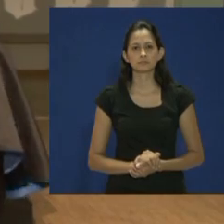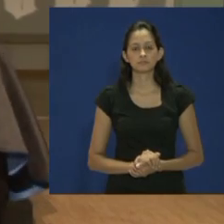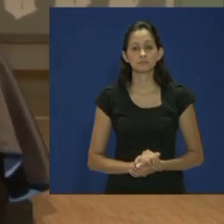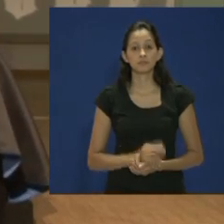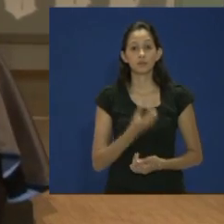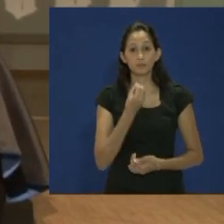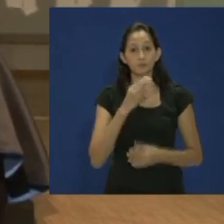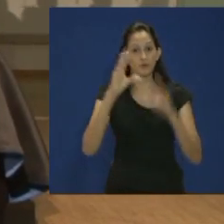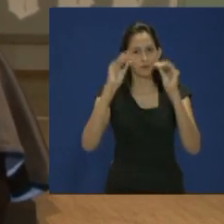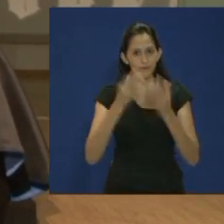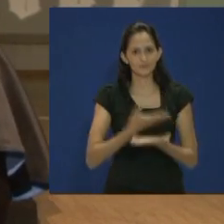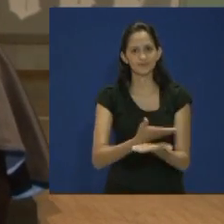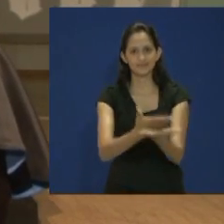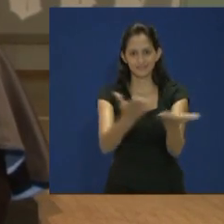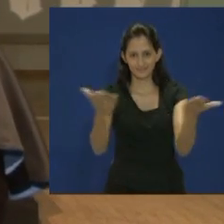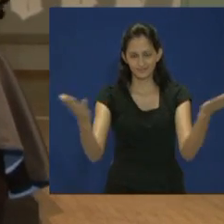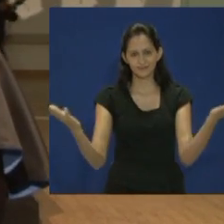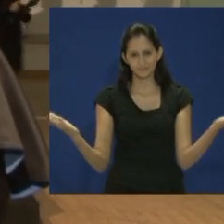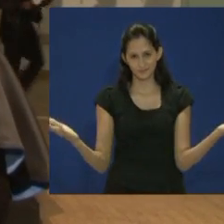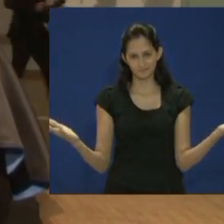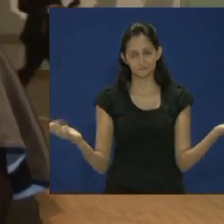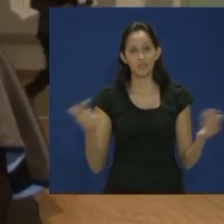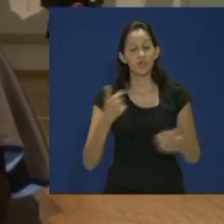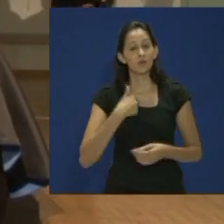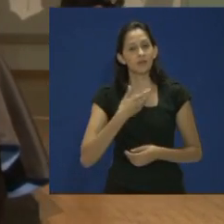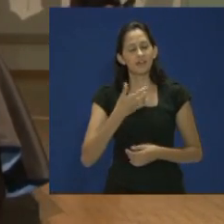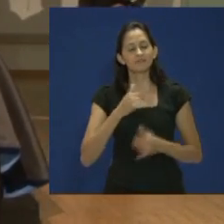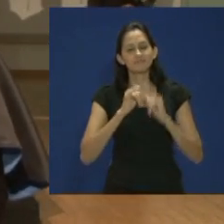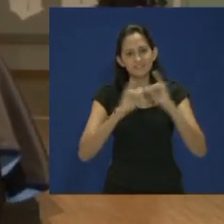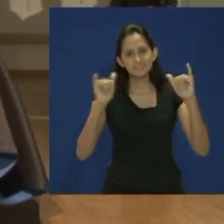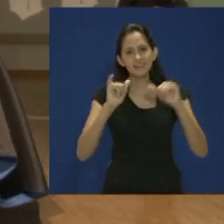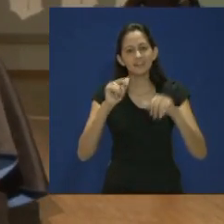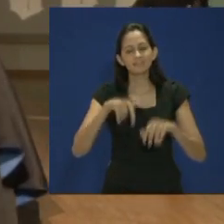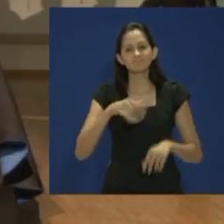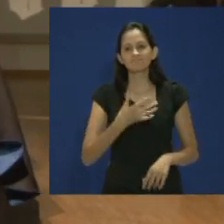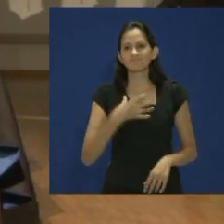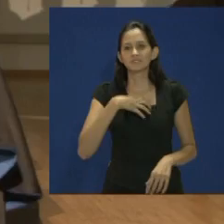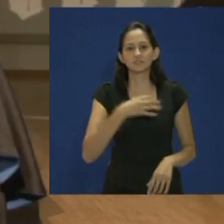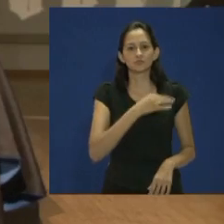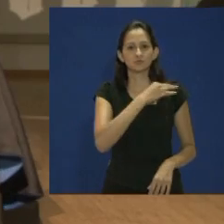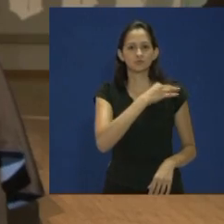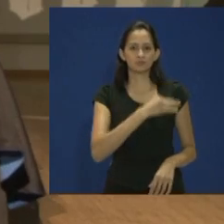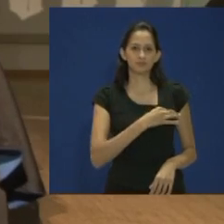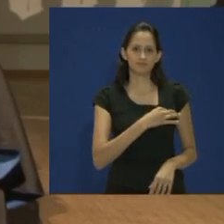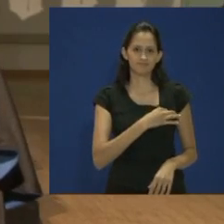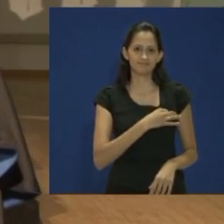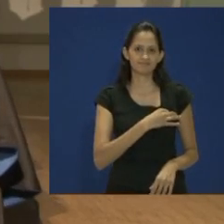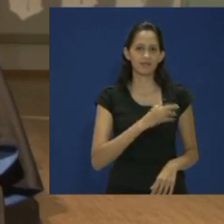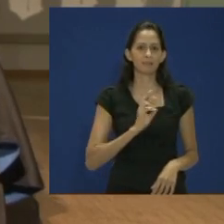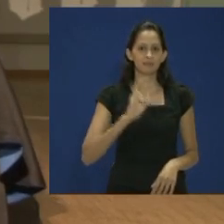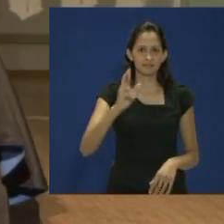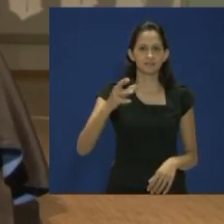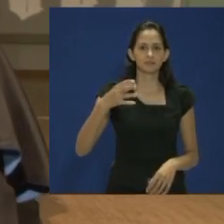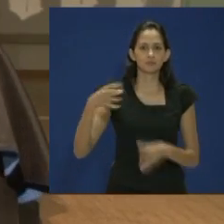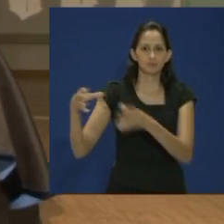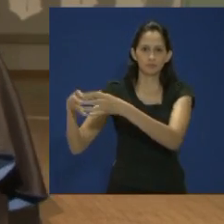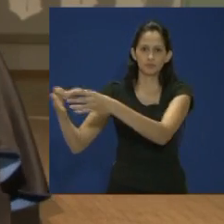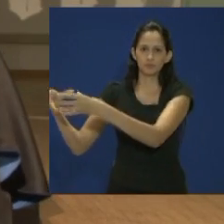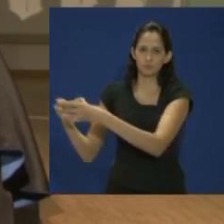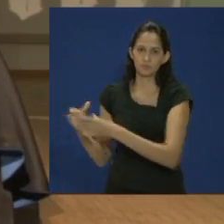Boa noite a todos. Eu quero dizer que é uma honra estar aqui representando todos os meus colegas essa noite.